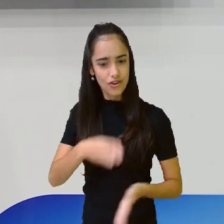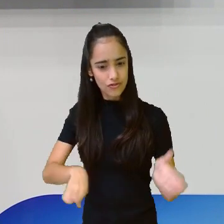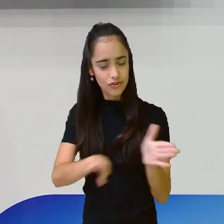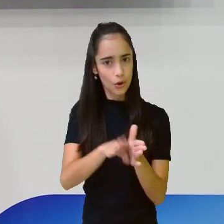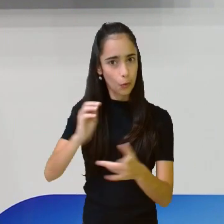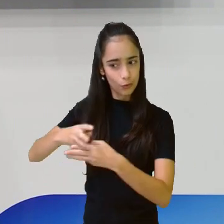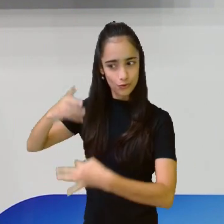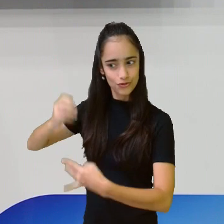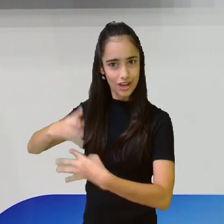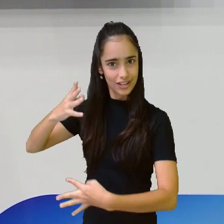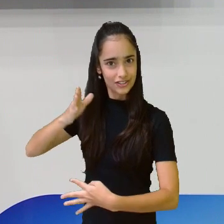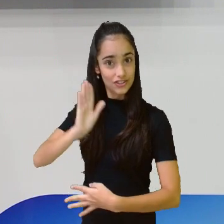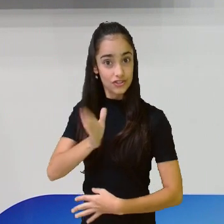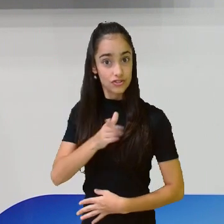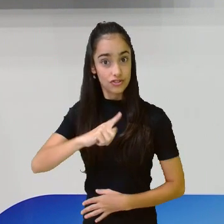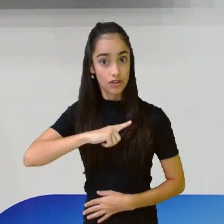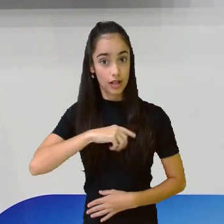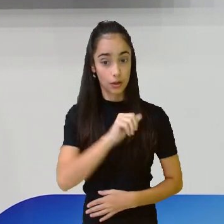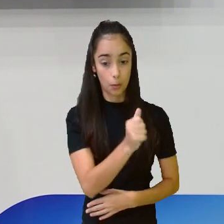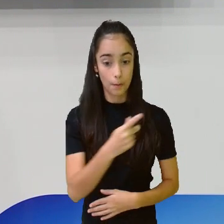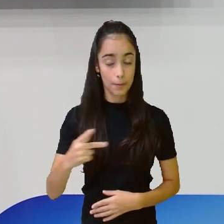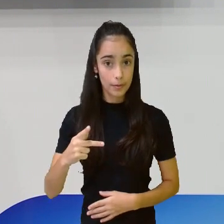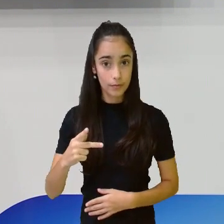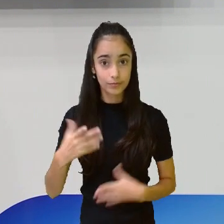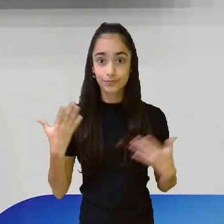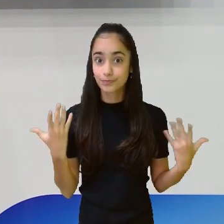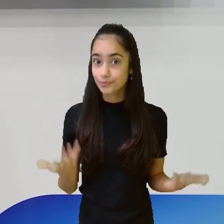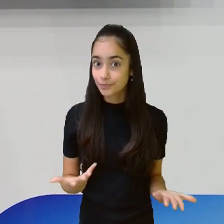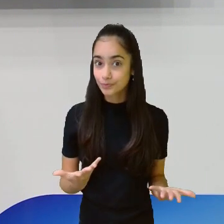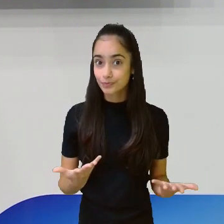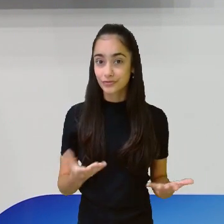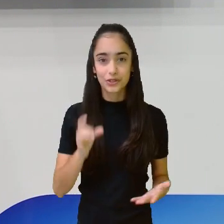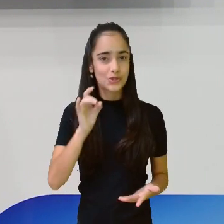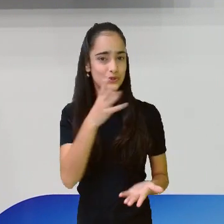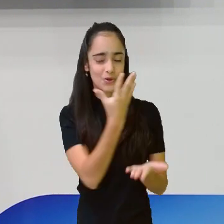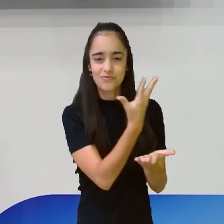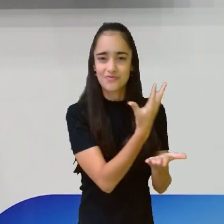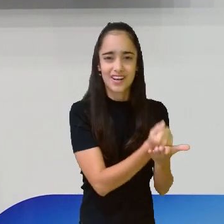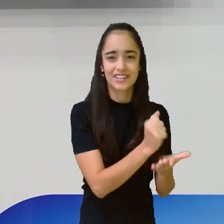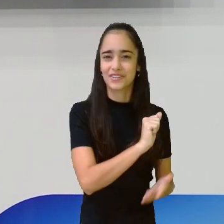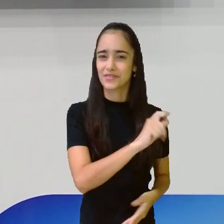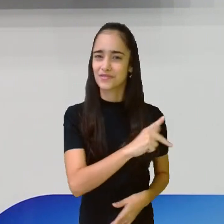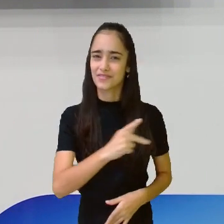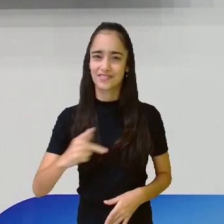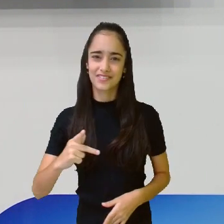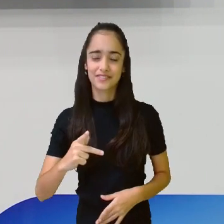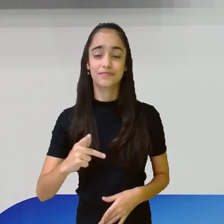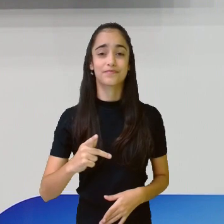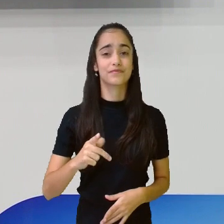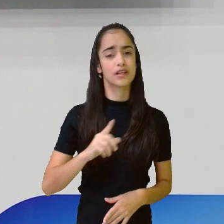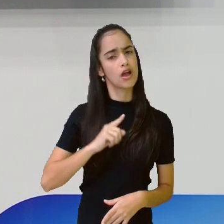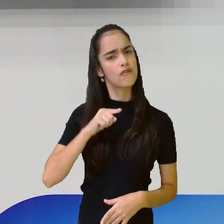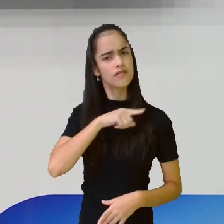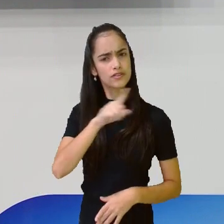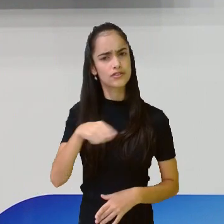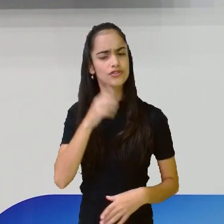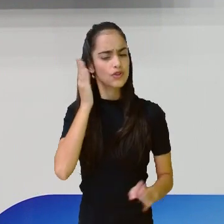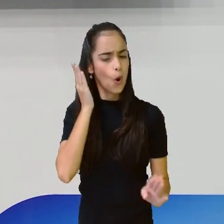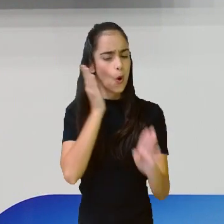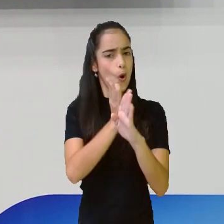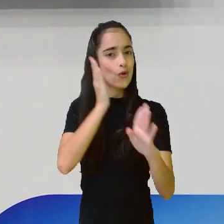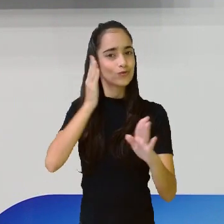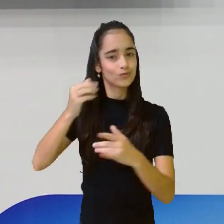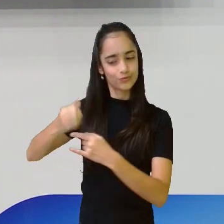no seu aparelho de celular? Então, você baixa o aplicativo e lá no aplicativo você encontrará o